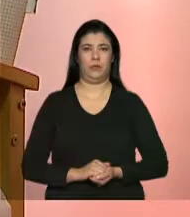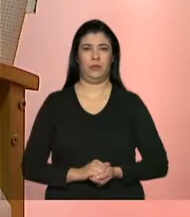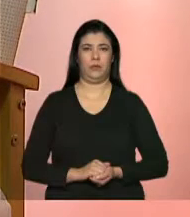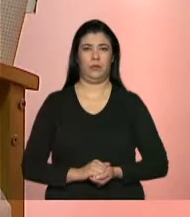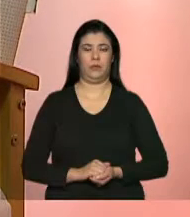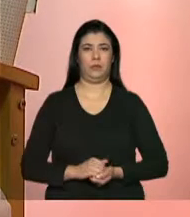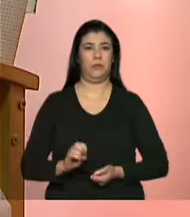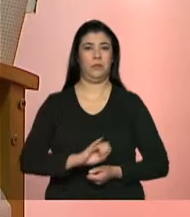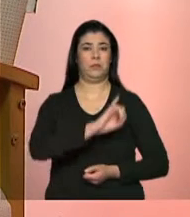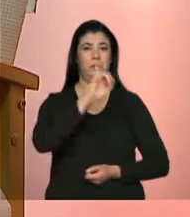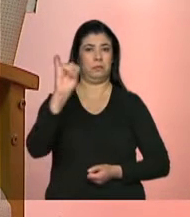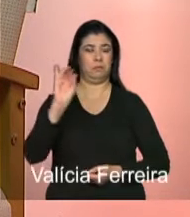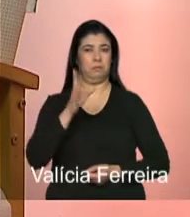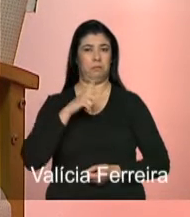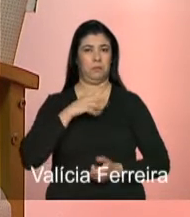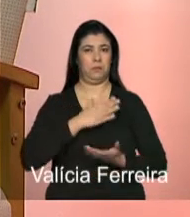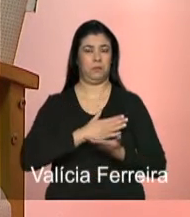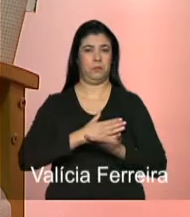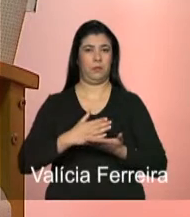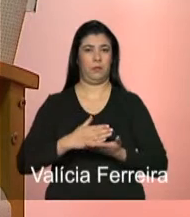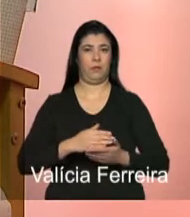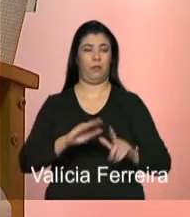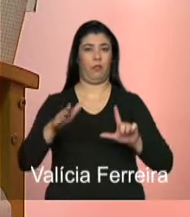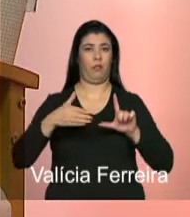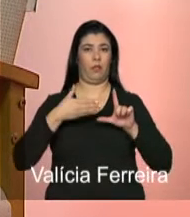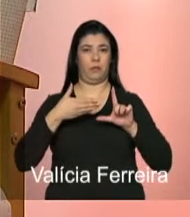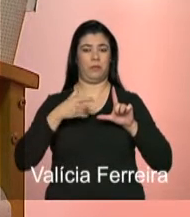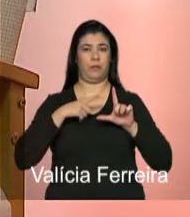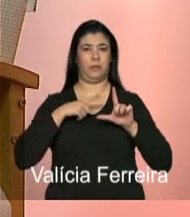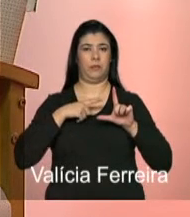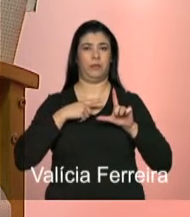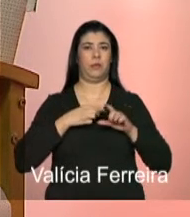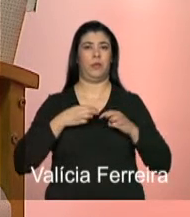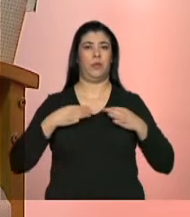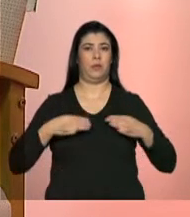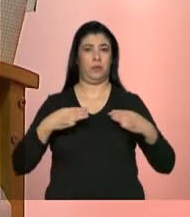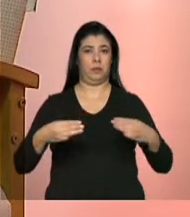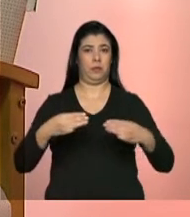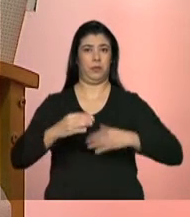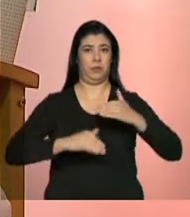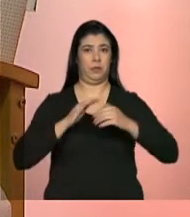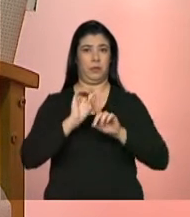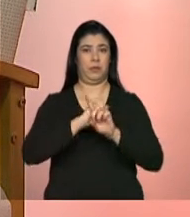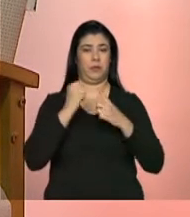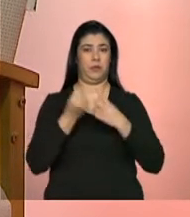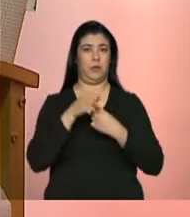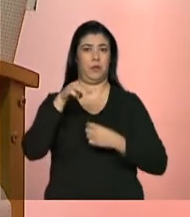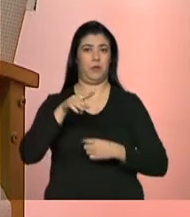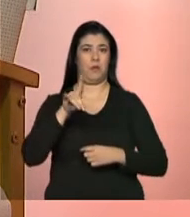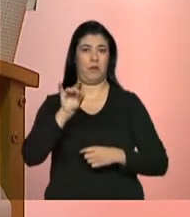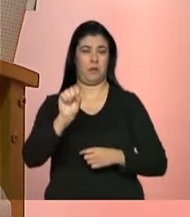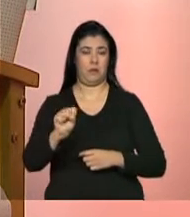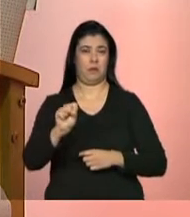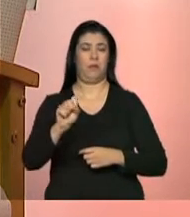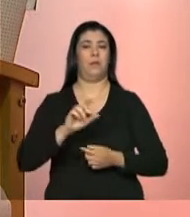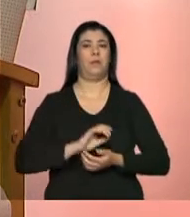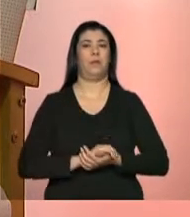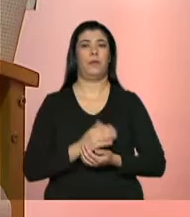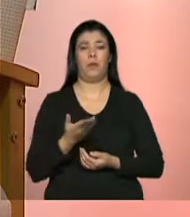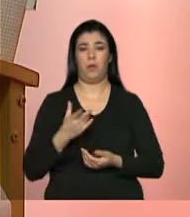Olá, está no ar a teleconferência do Ministério do Desenvolvimento Social e Combate à Fome, o MDS.